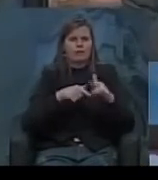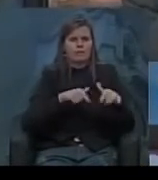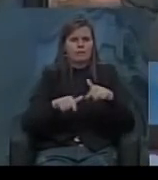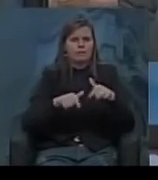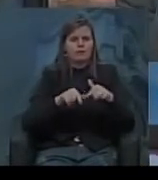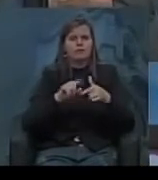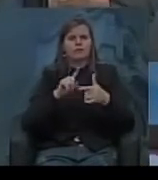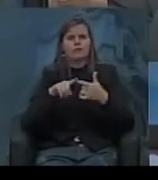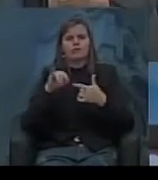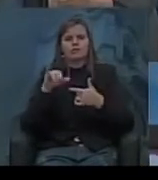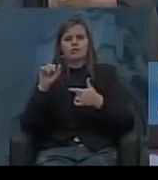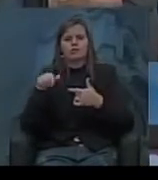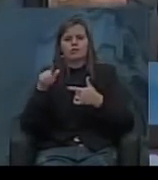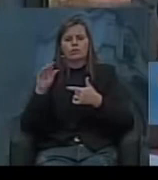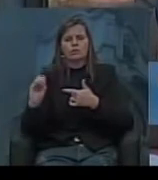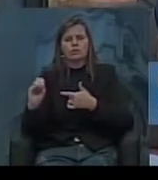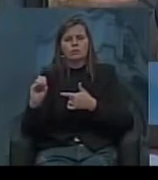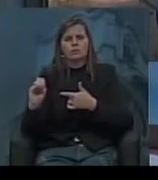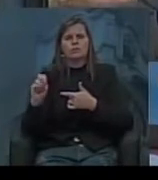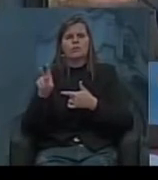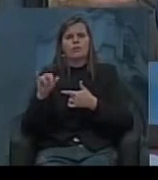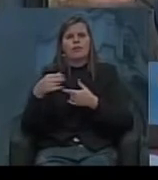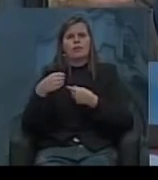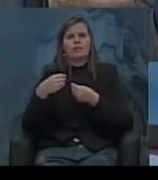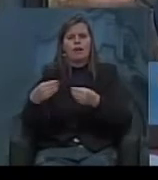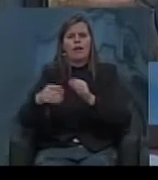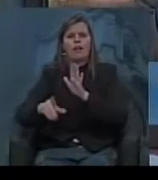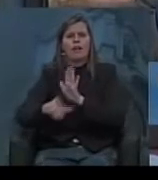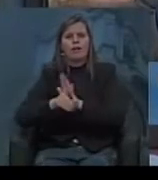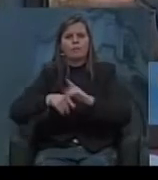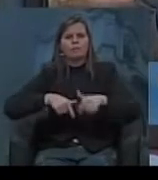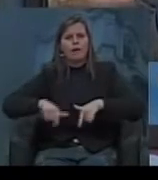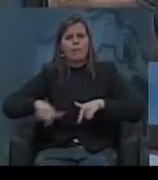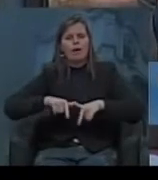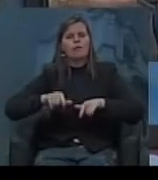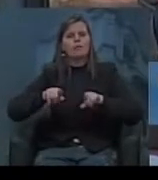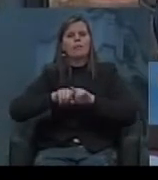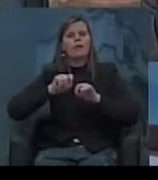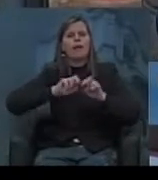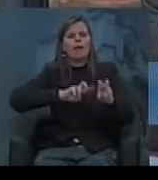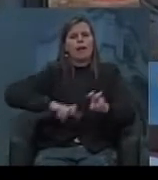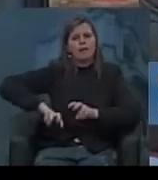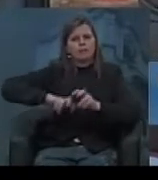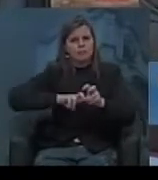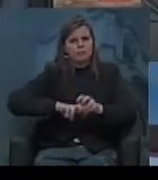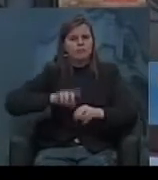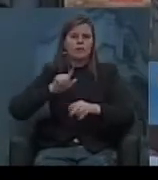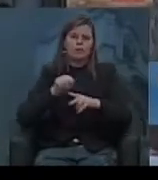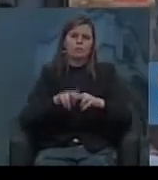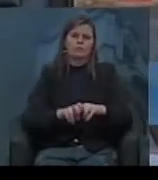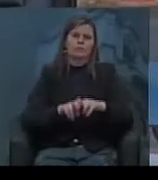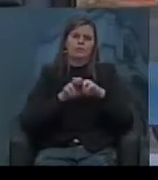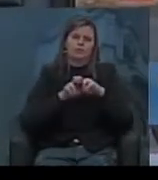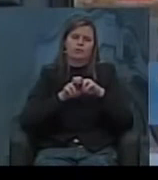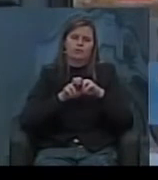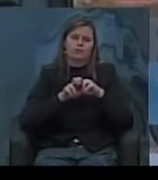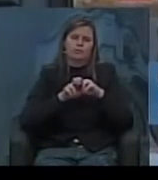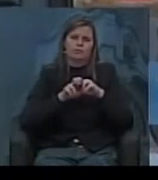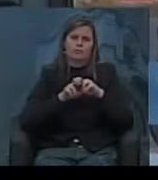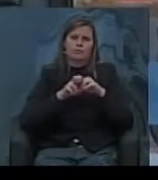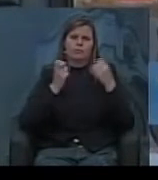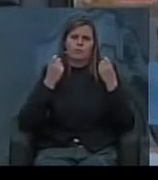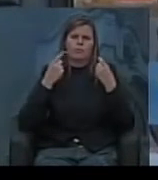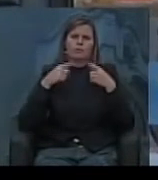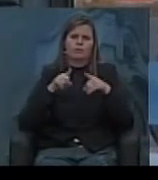o Jango vai estender para o trabalhador do campo que talvez isso tenha sido um dos tantos motivos que acabam